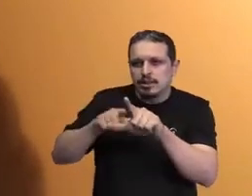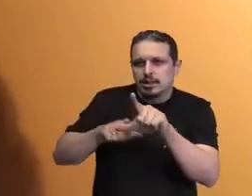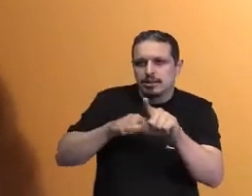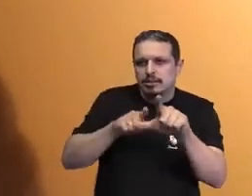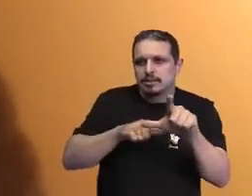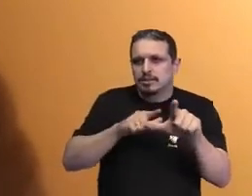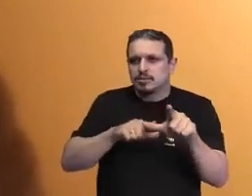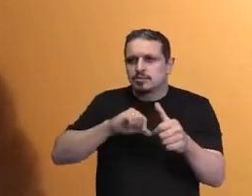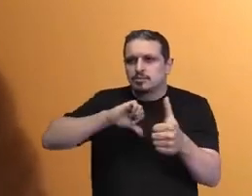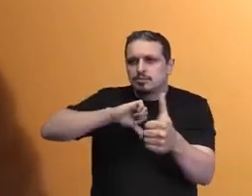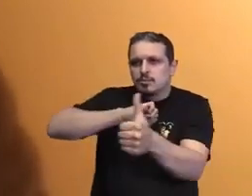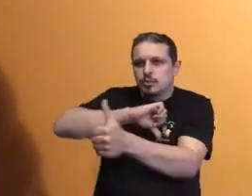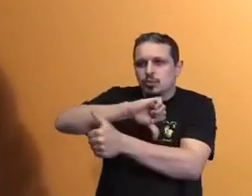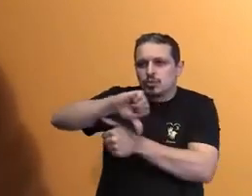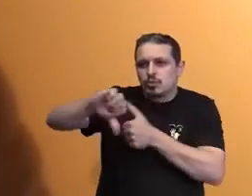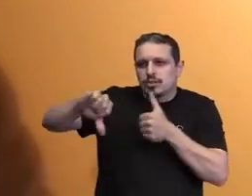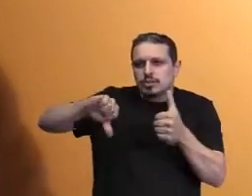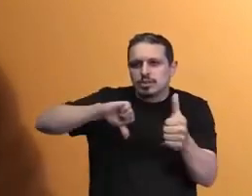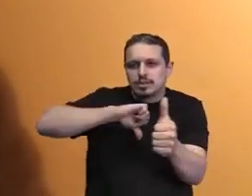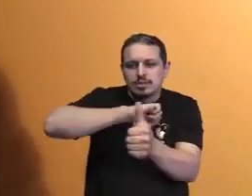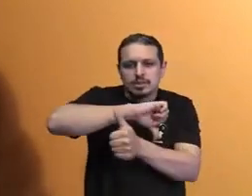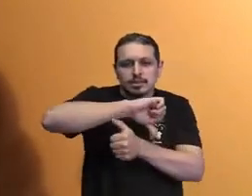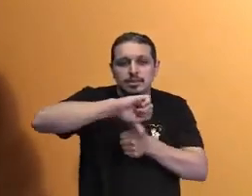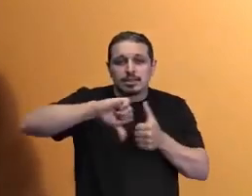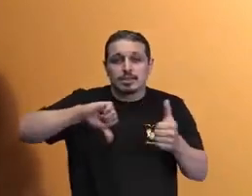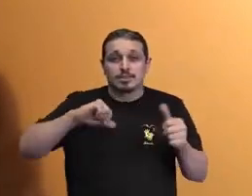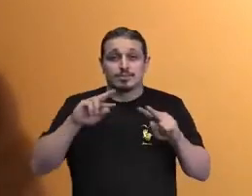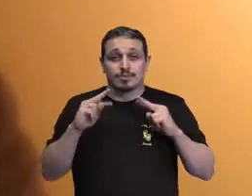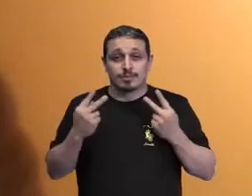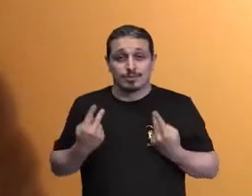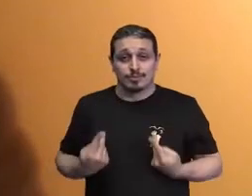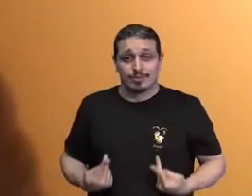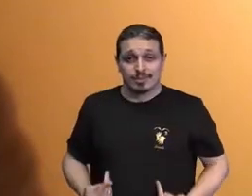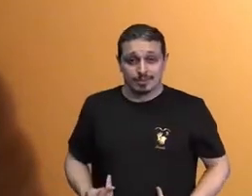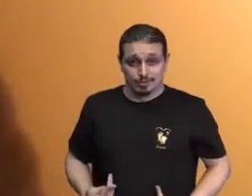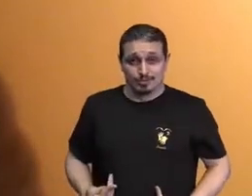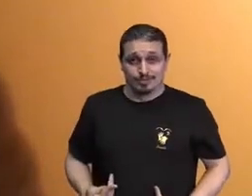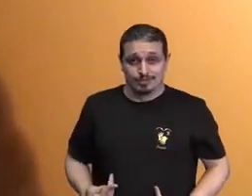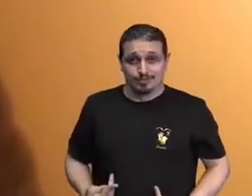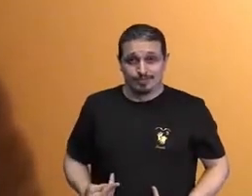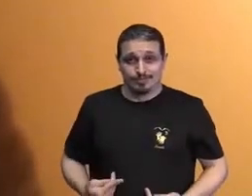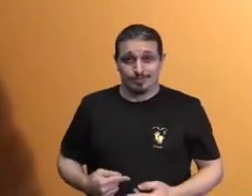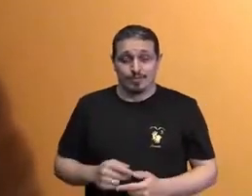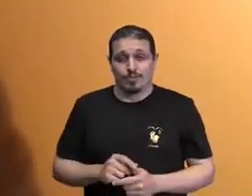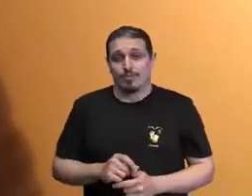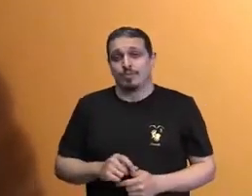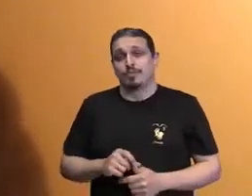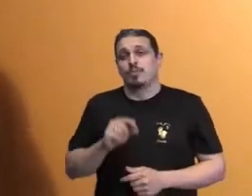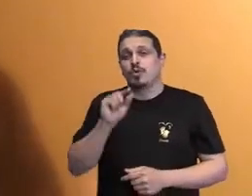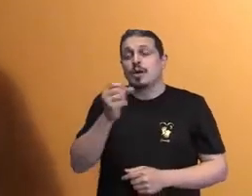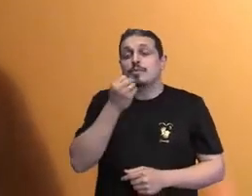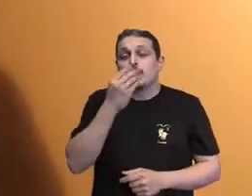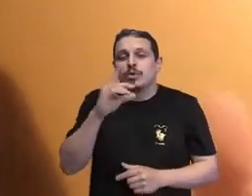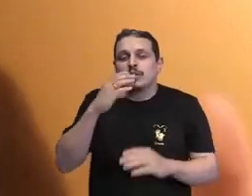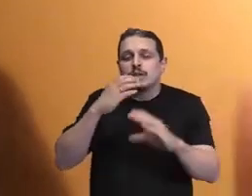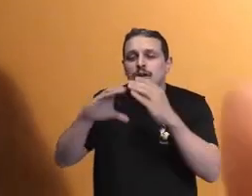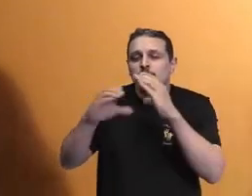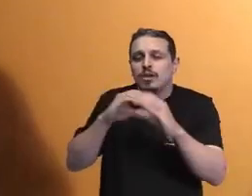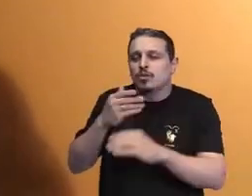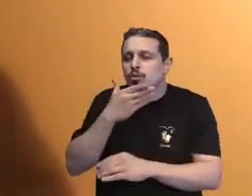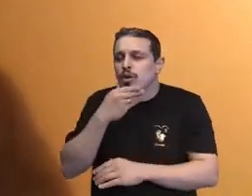ambulante. Olha só, quando Raul Seixas cantava, eu prefiro ser essa